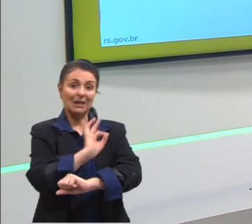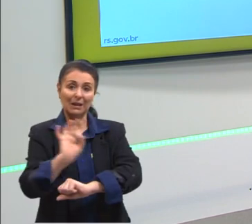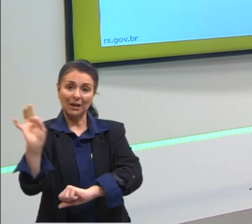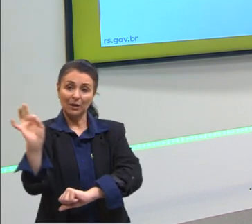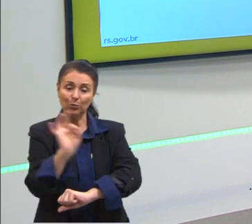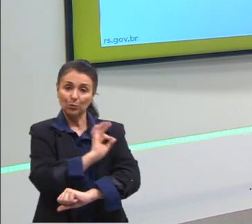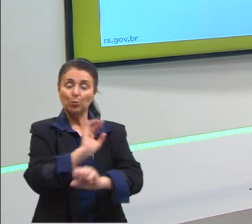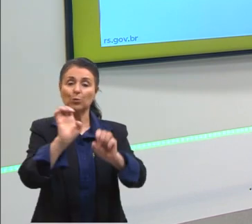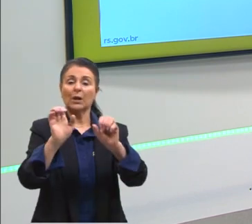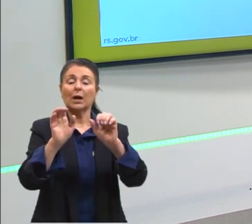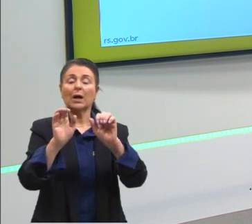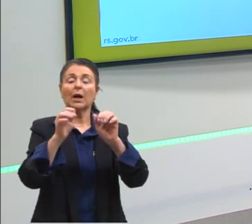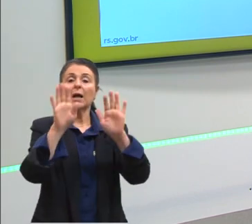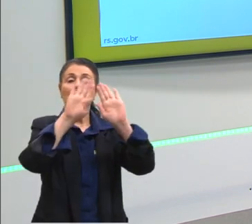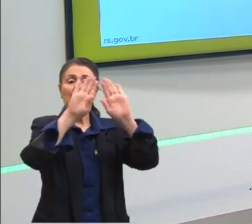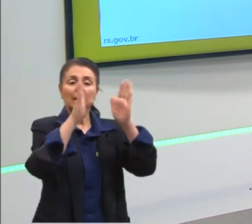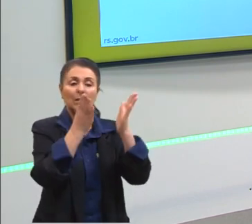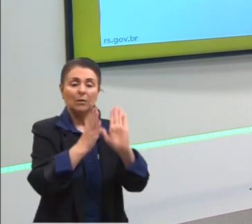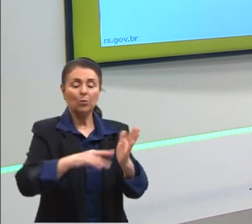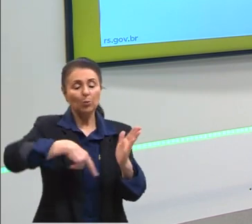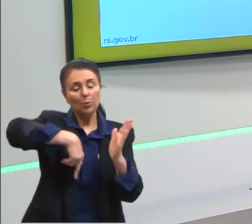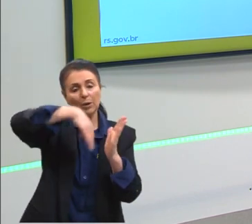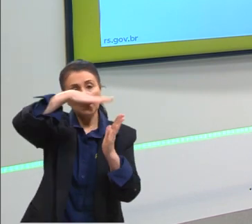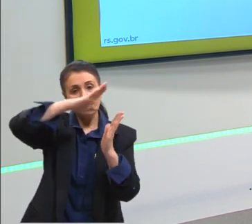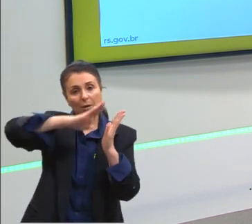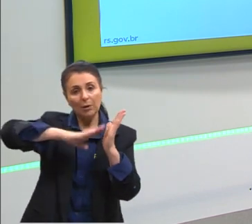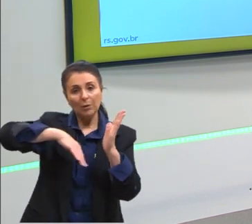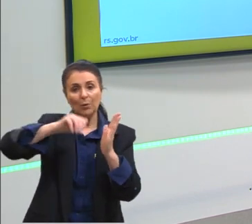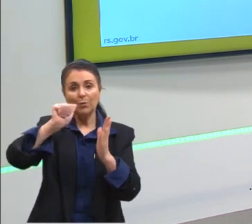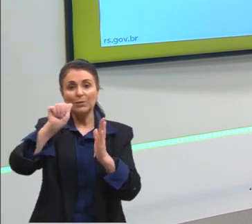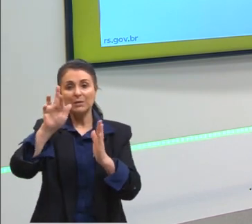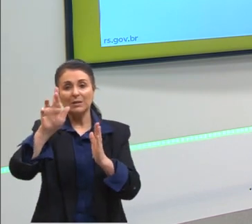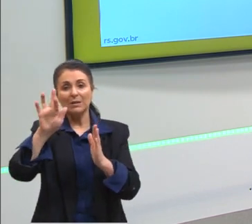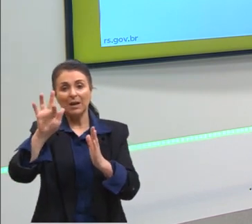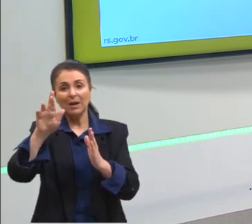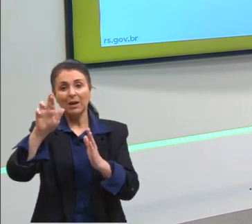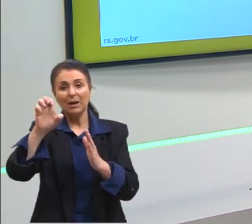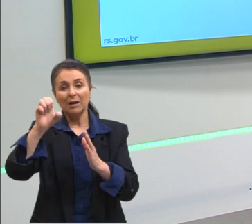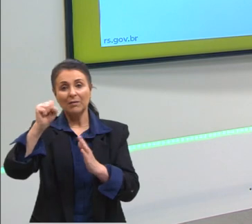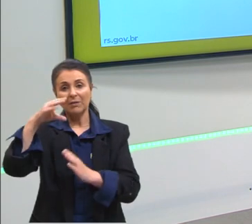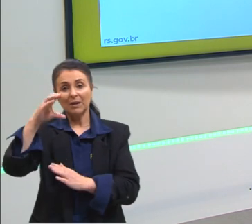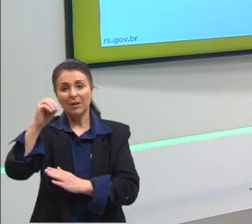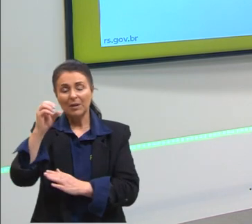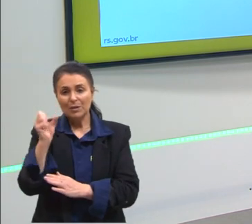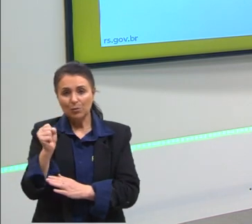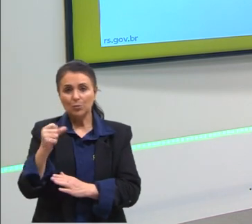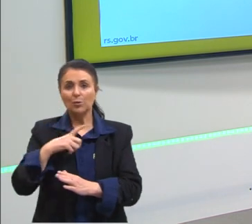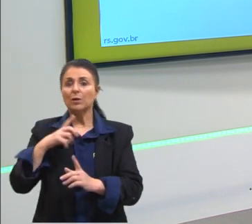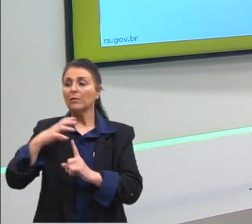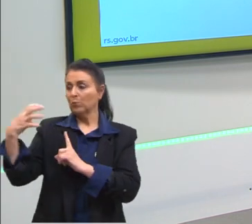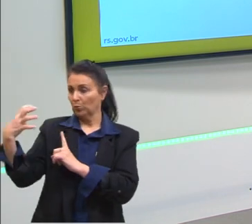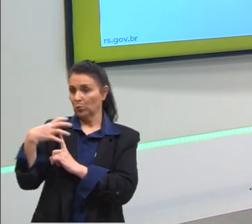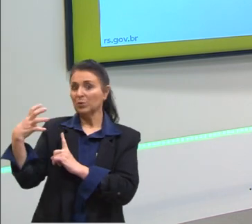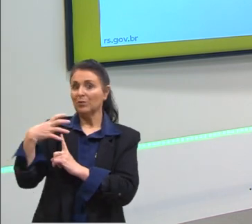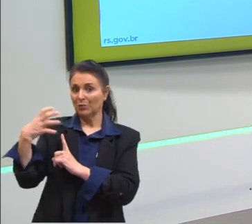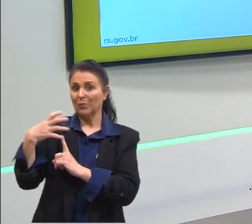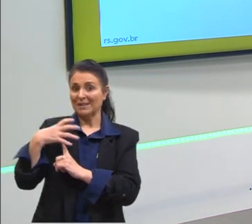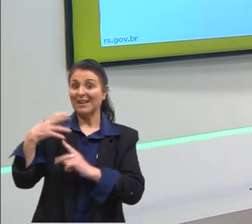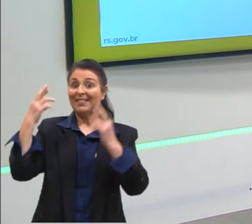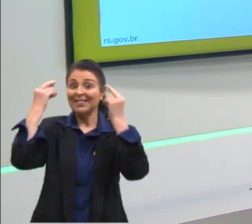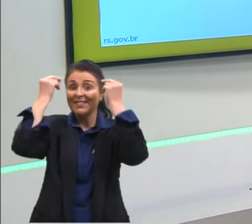escultura, na pintura, os afrescos, a escultura com muita influência da Grécia.